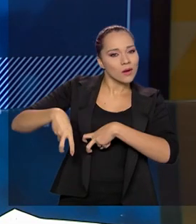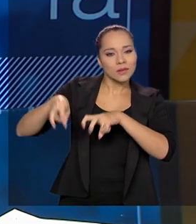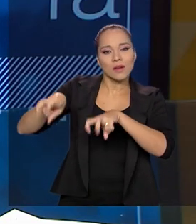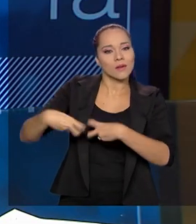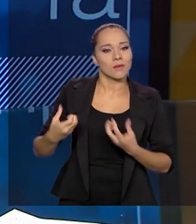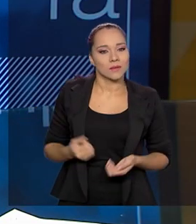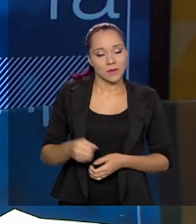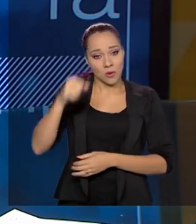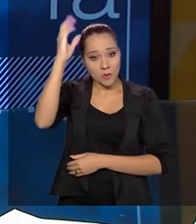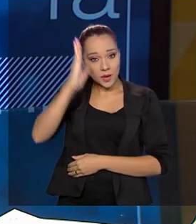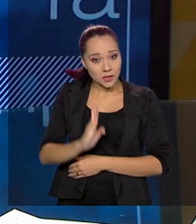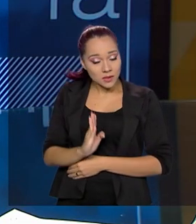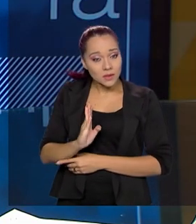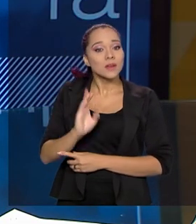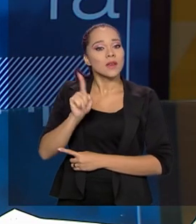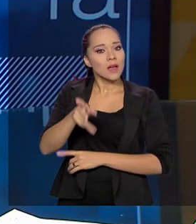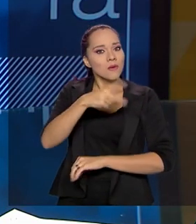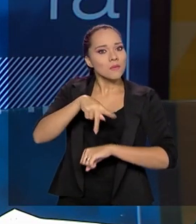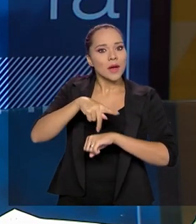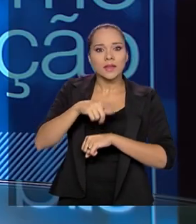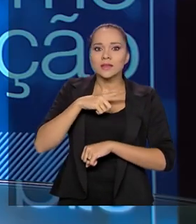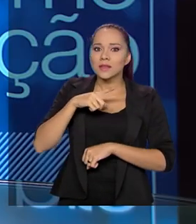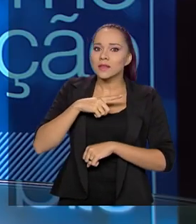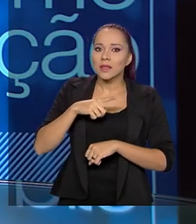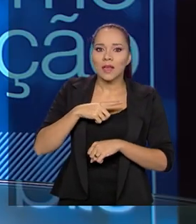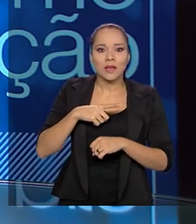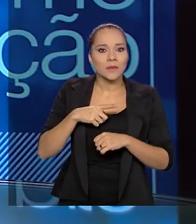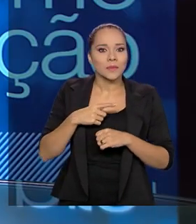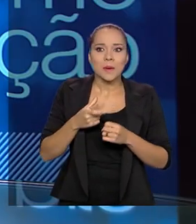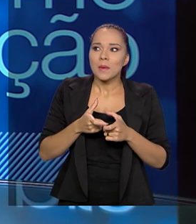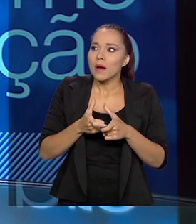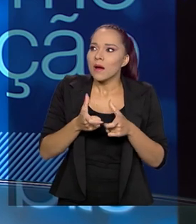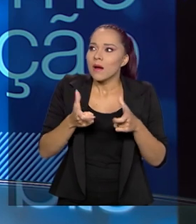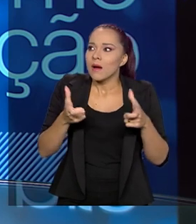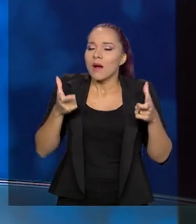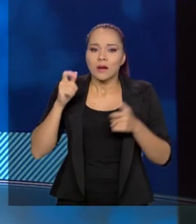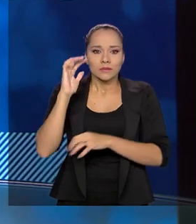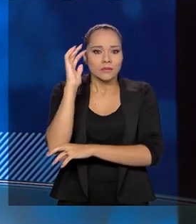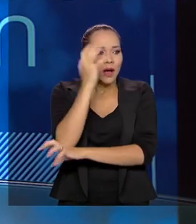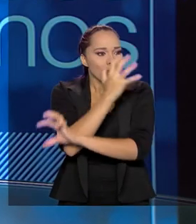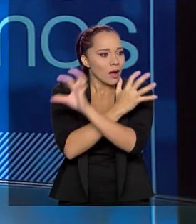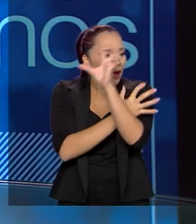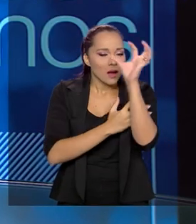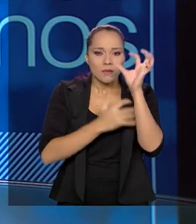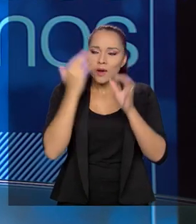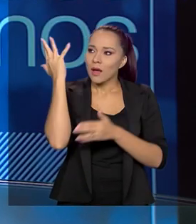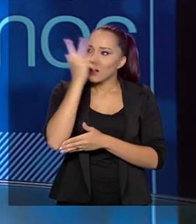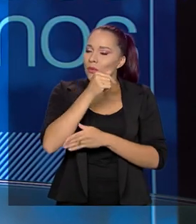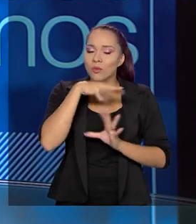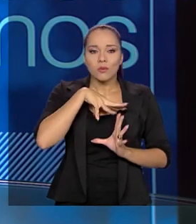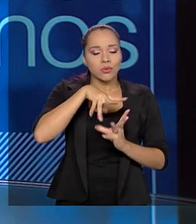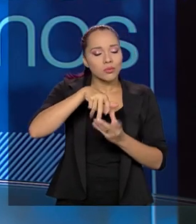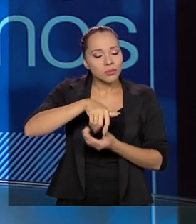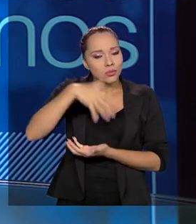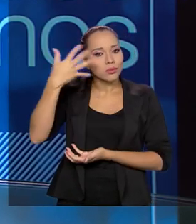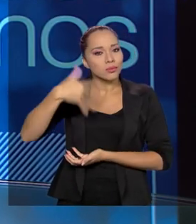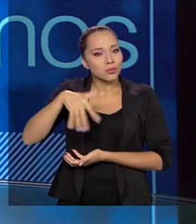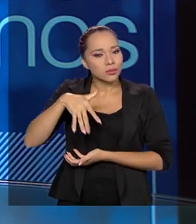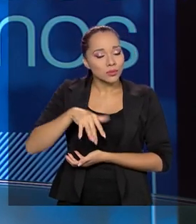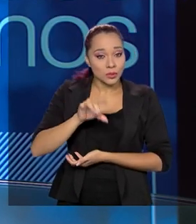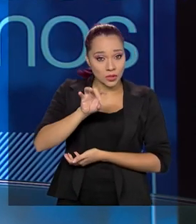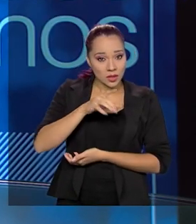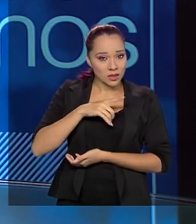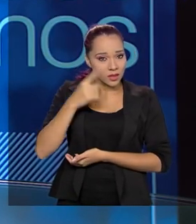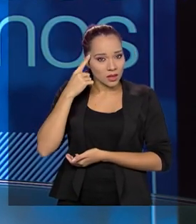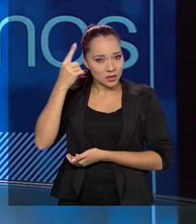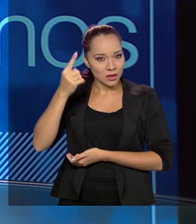O Brasil é o país que tem a maior fonte de recursos naturais do mundo. Para você ter uma ideia,